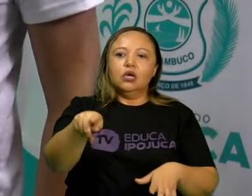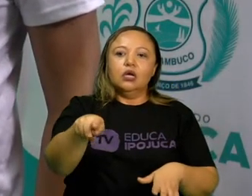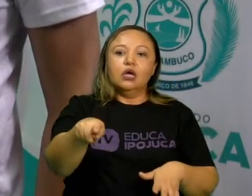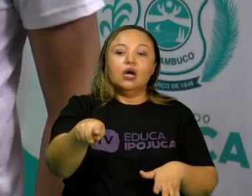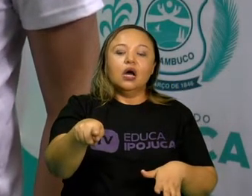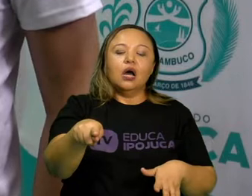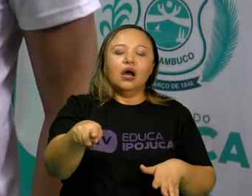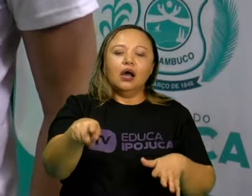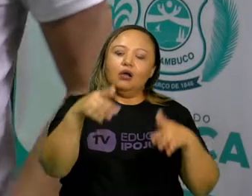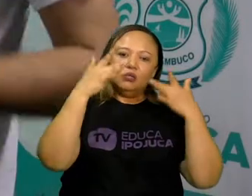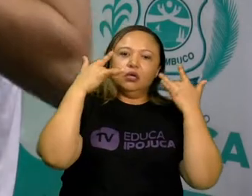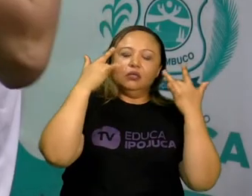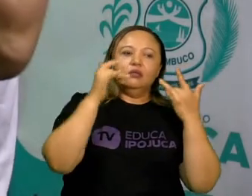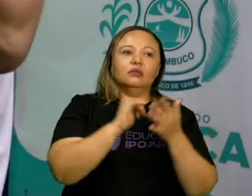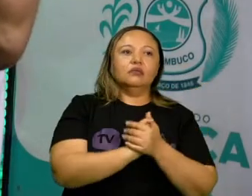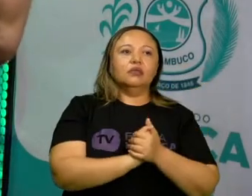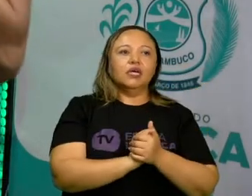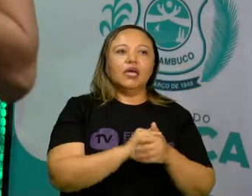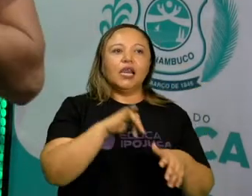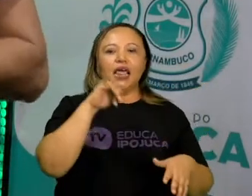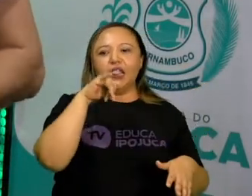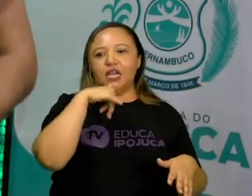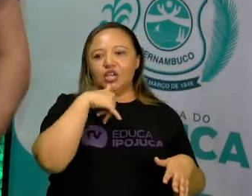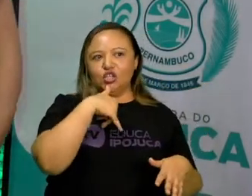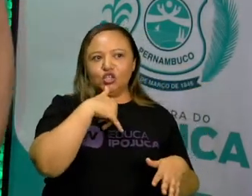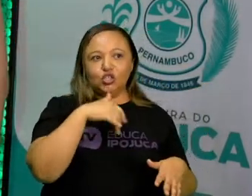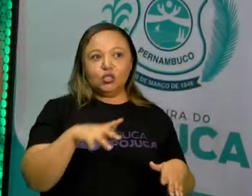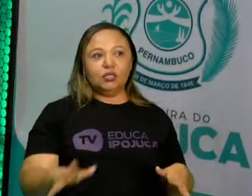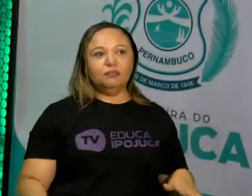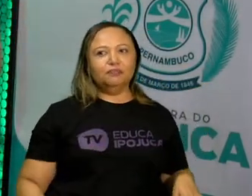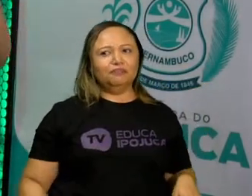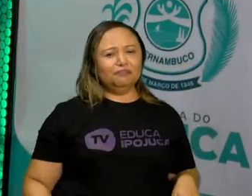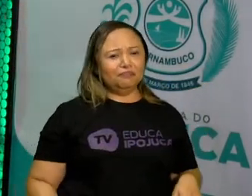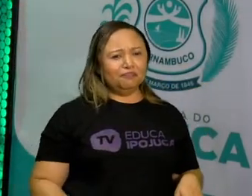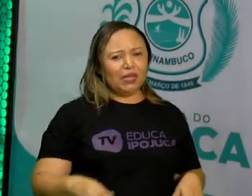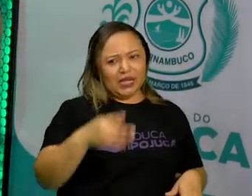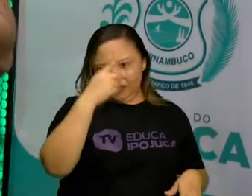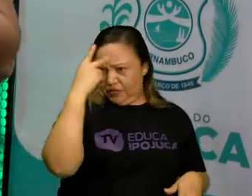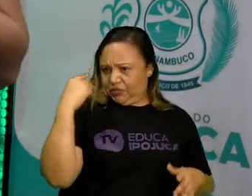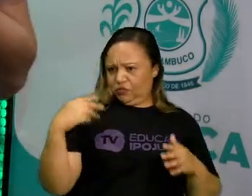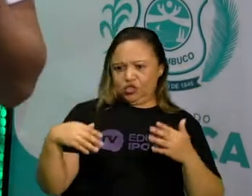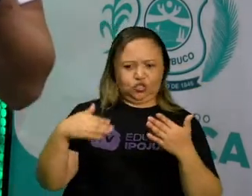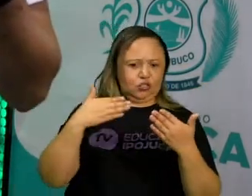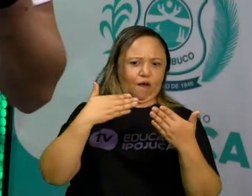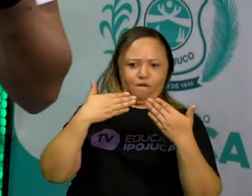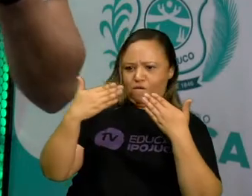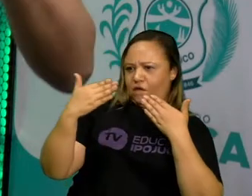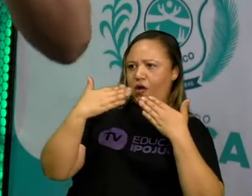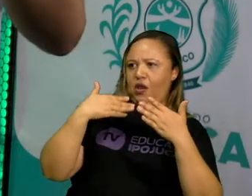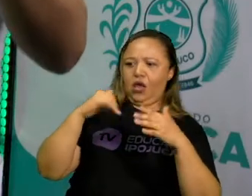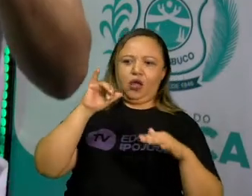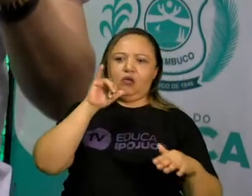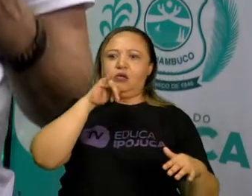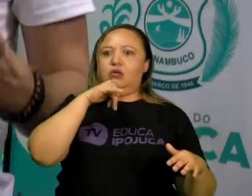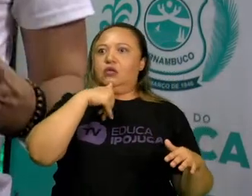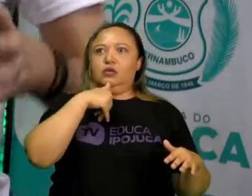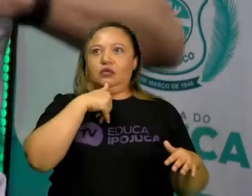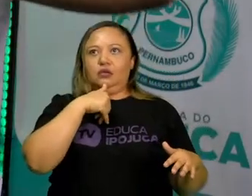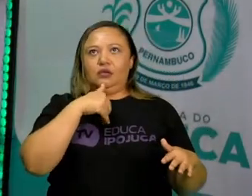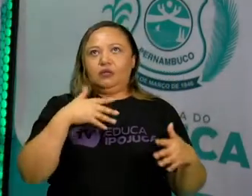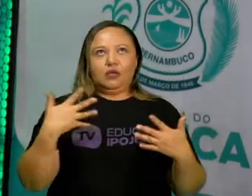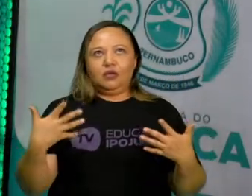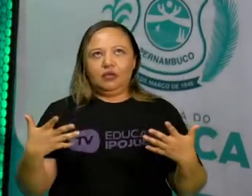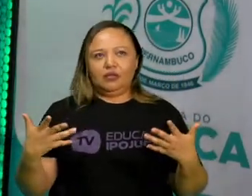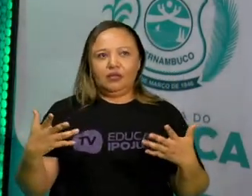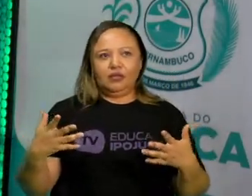com você. Oh, meu Deus, o que aconteceu? O que é, Carlos Ronaldo? Isso é o melodrama.